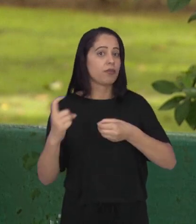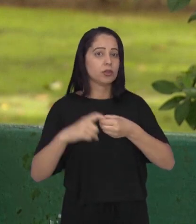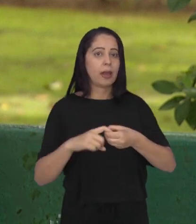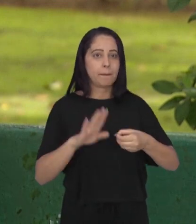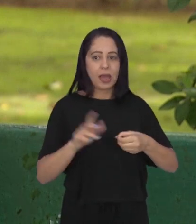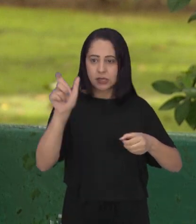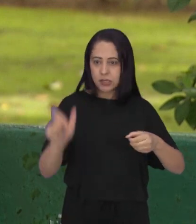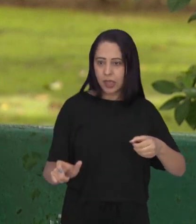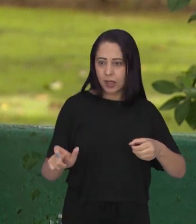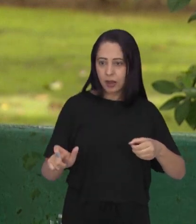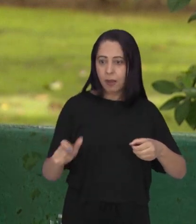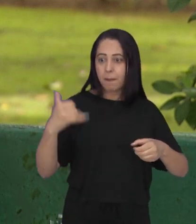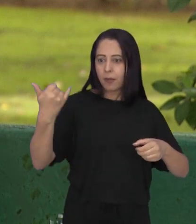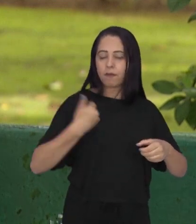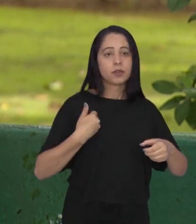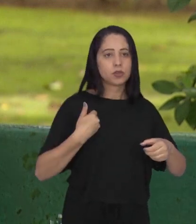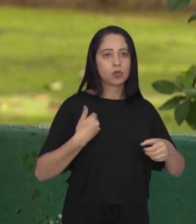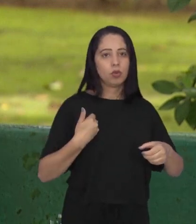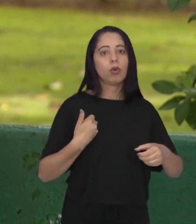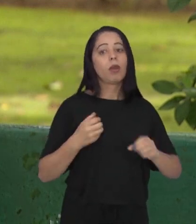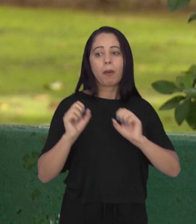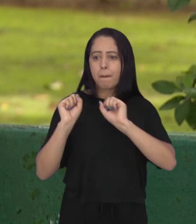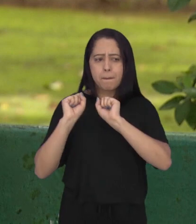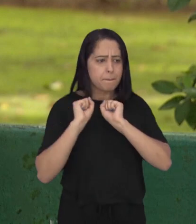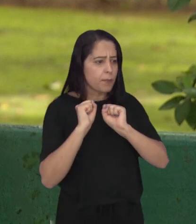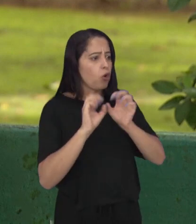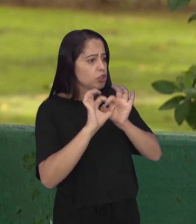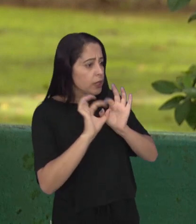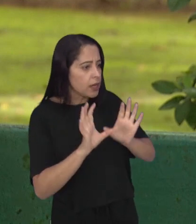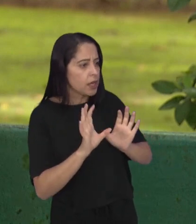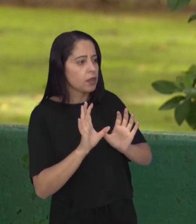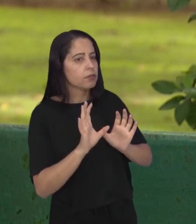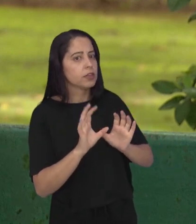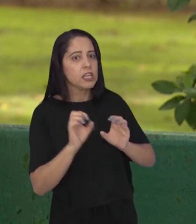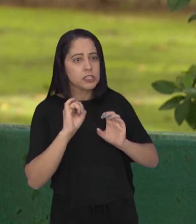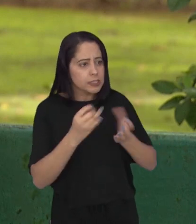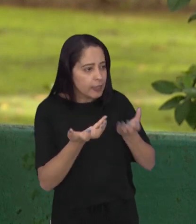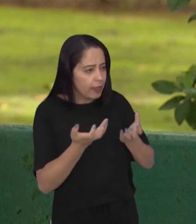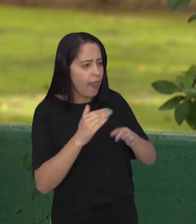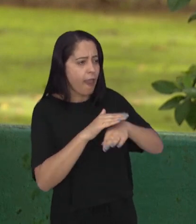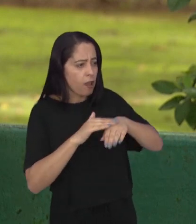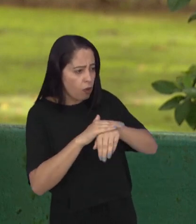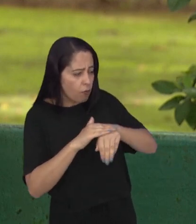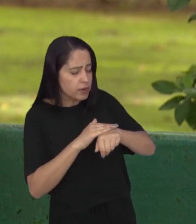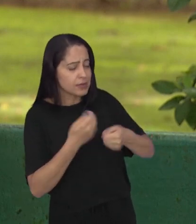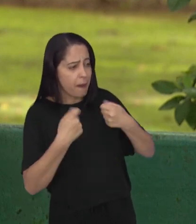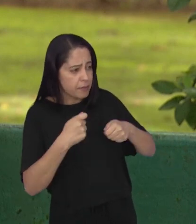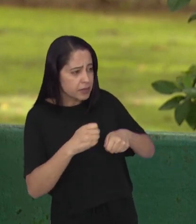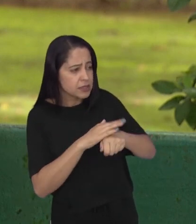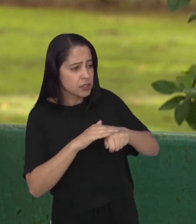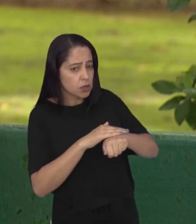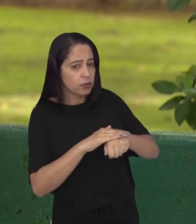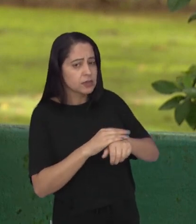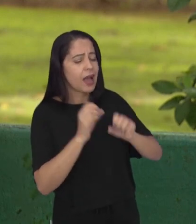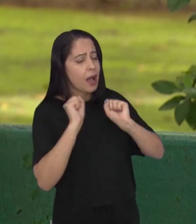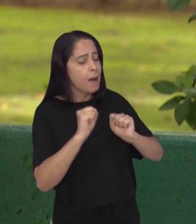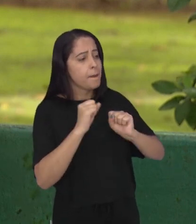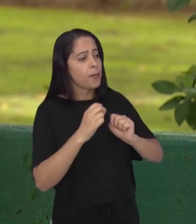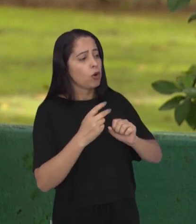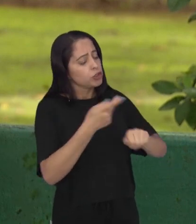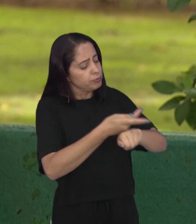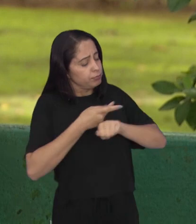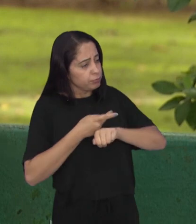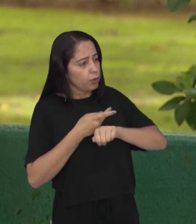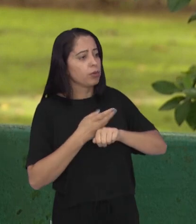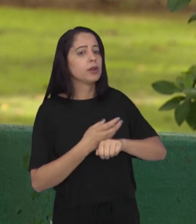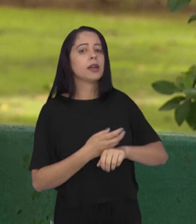Mas ele sempre falou, em qualquer momento, eu estou aqui das 8h às 6h, de segunda a sexta, qualquer momento do dia que você precisar